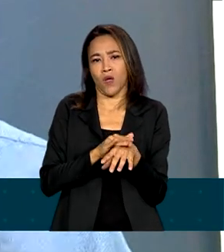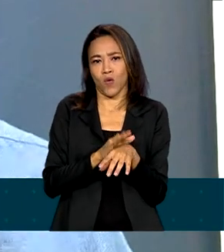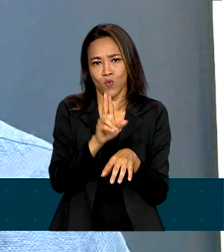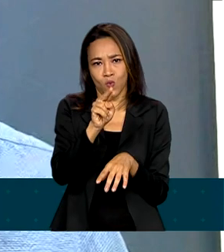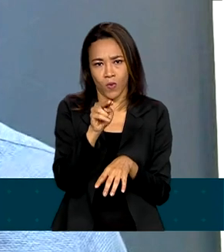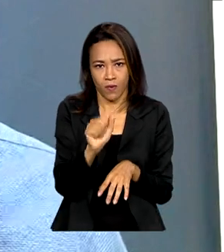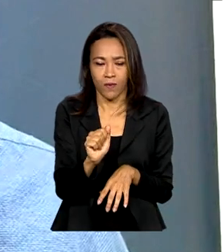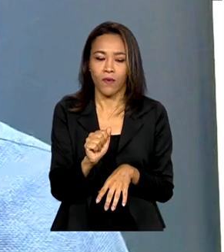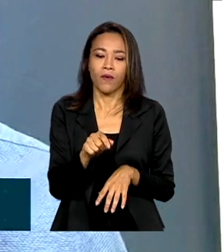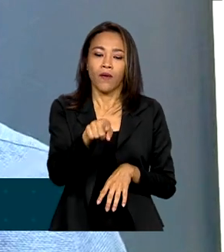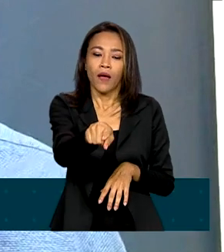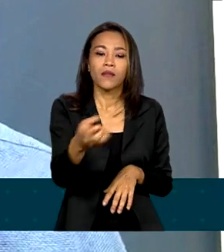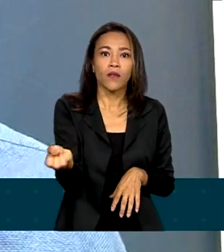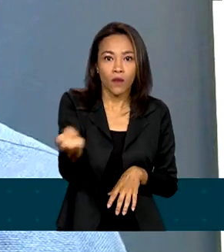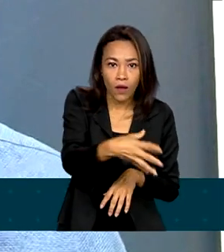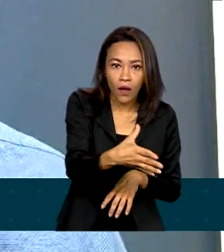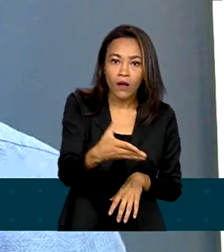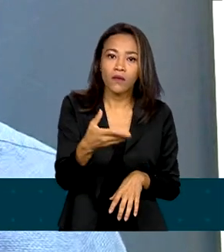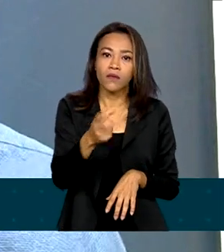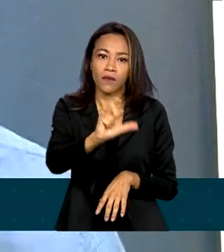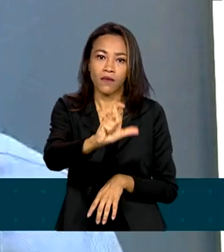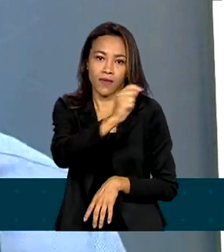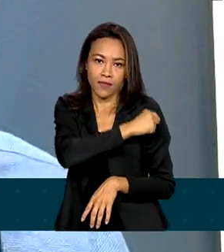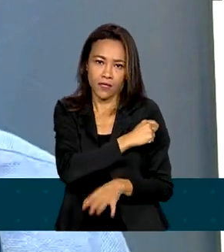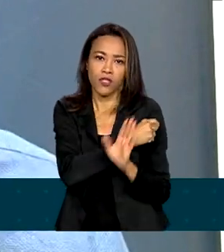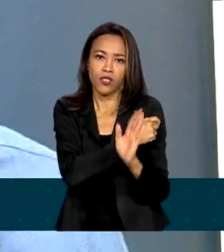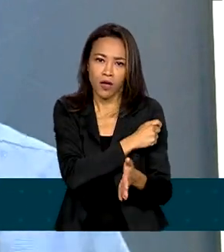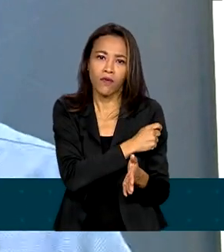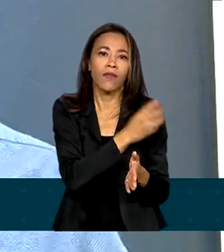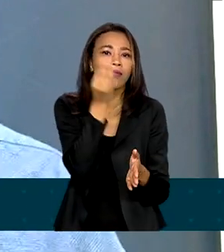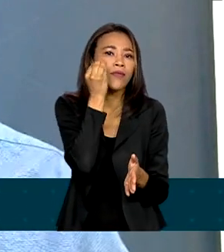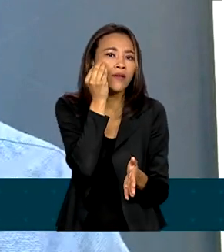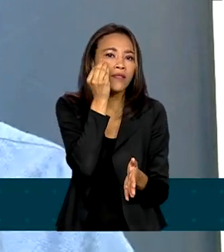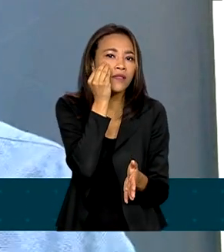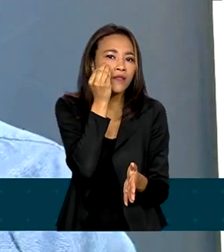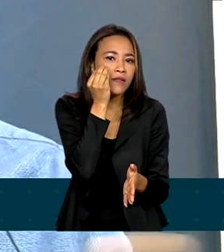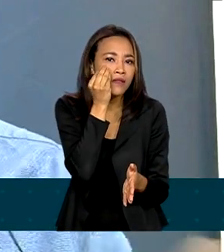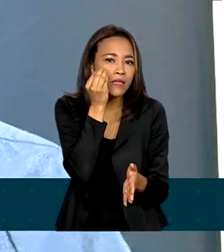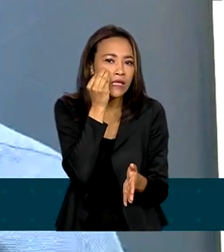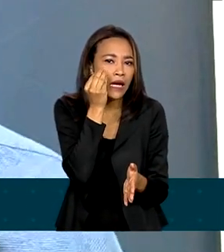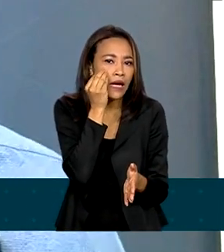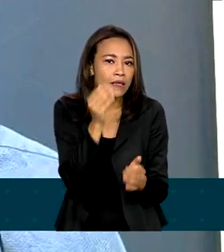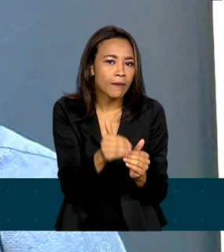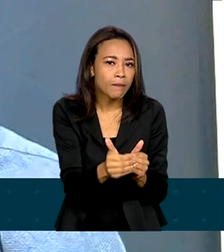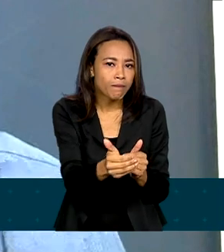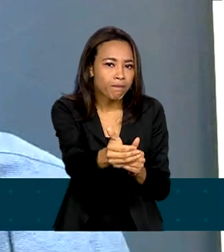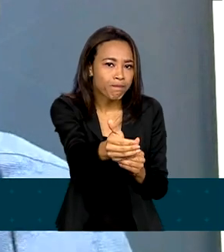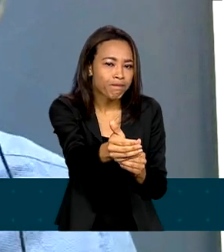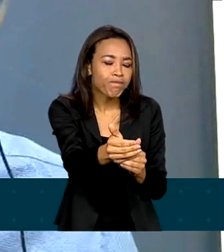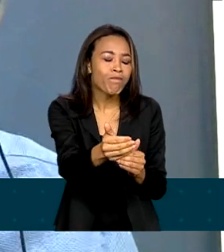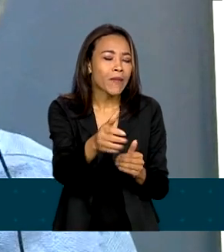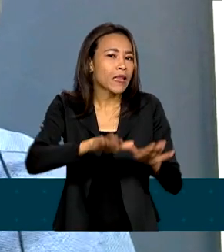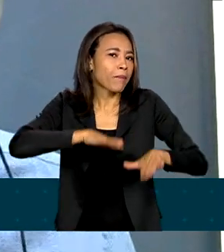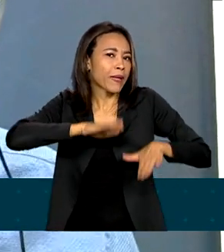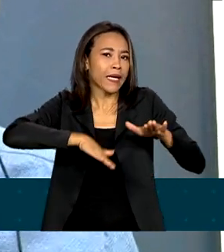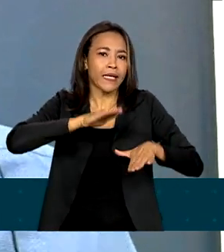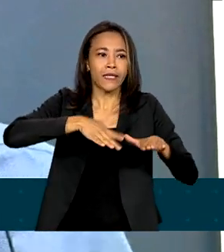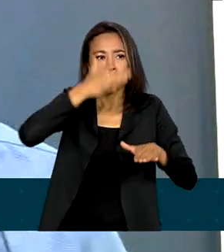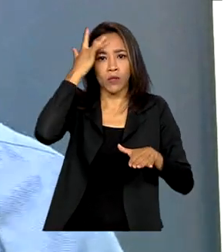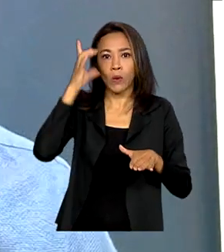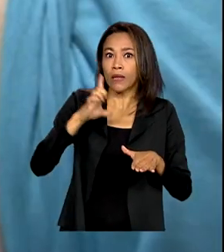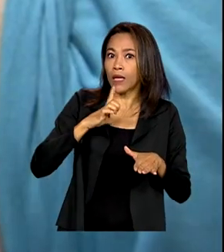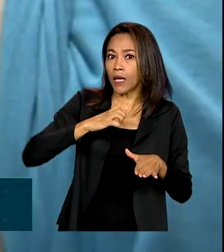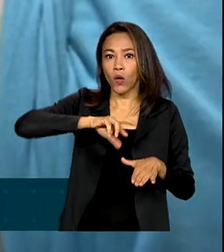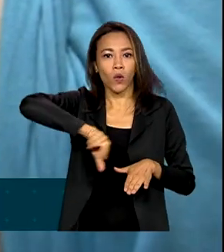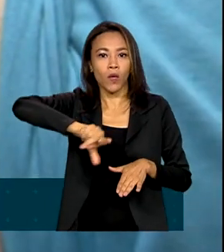foi testada como preventivo total. Independente da pessoa ter ou